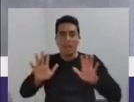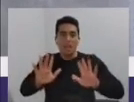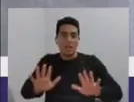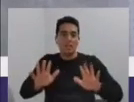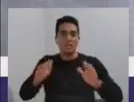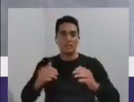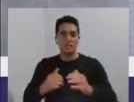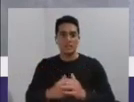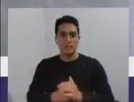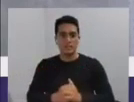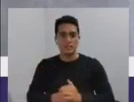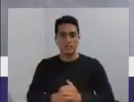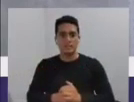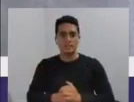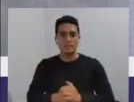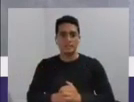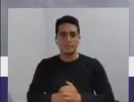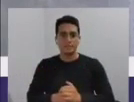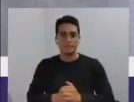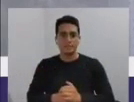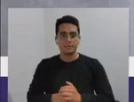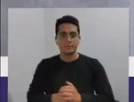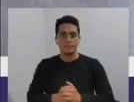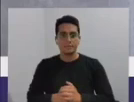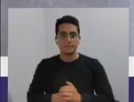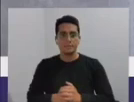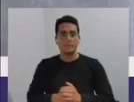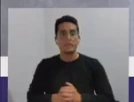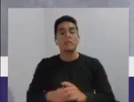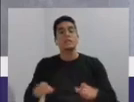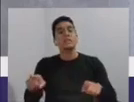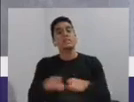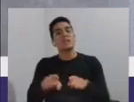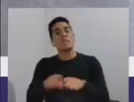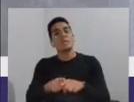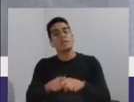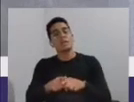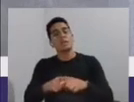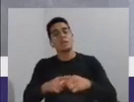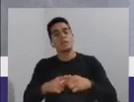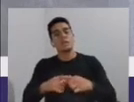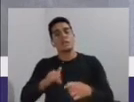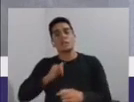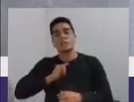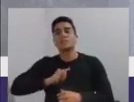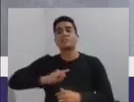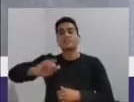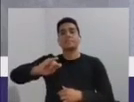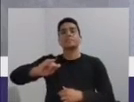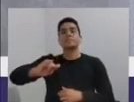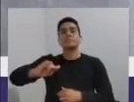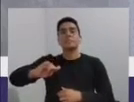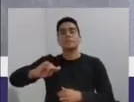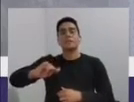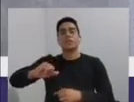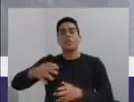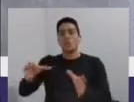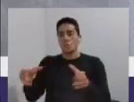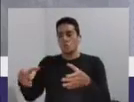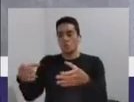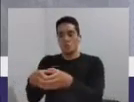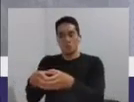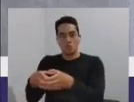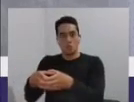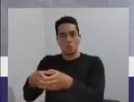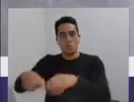Fiz a moção também, foi em Sanos Motoclube, uma moção